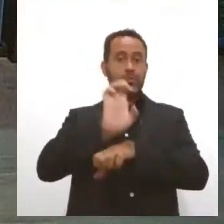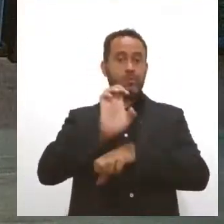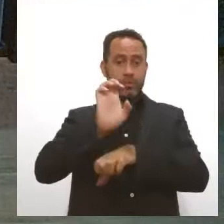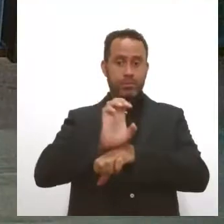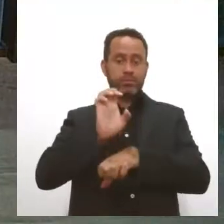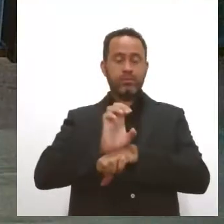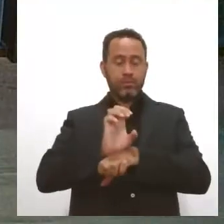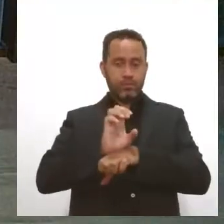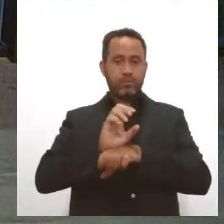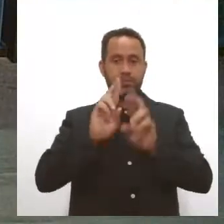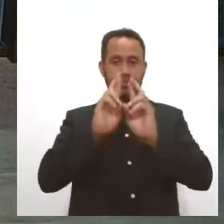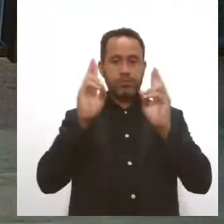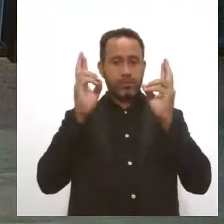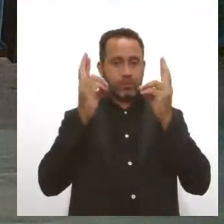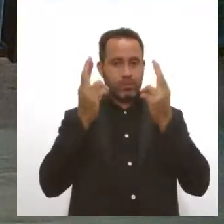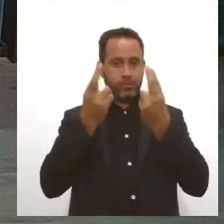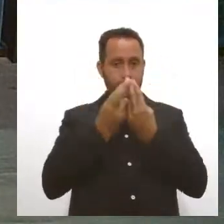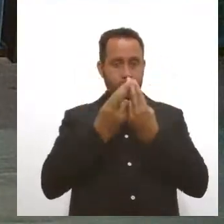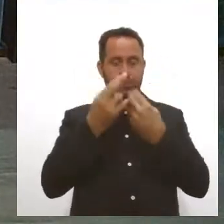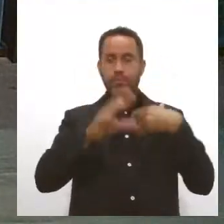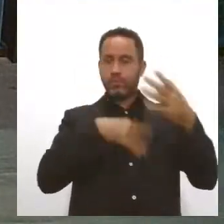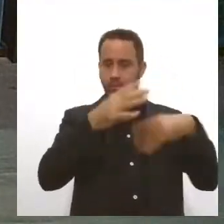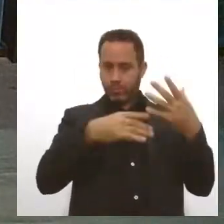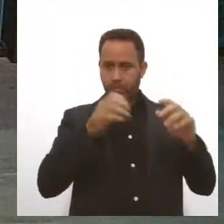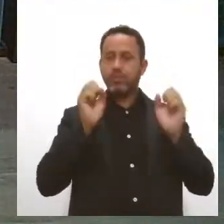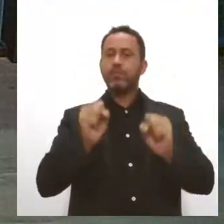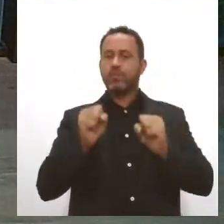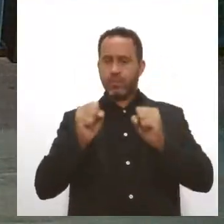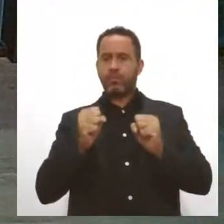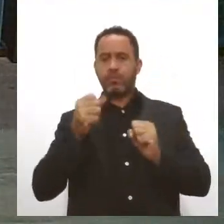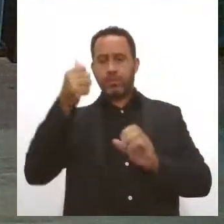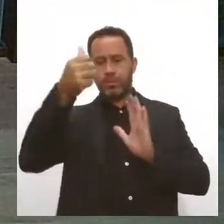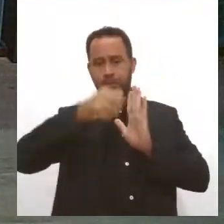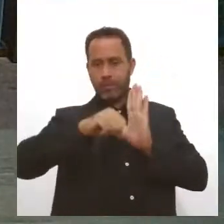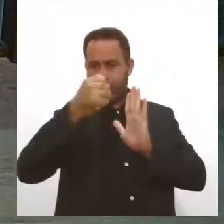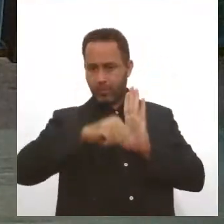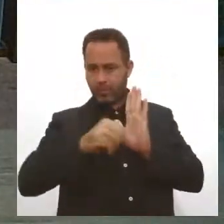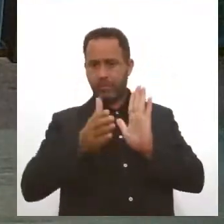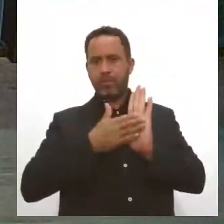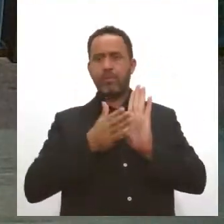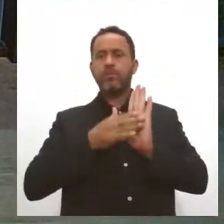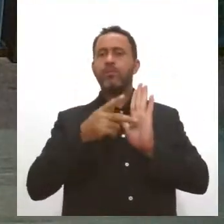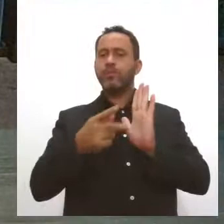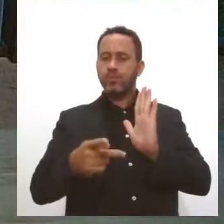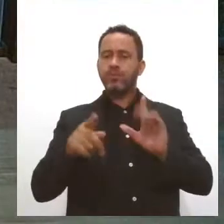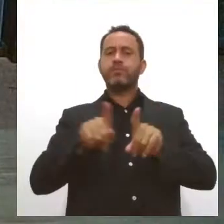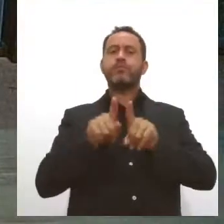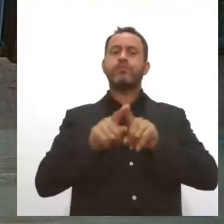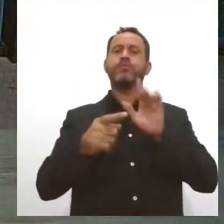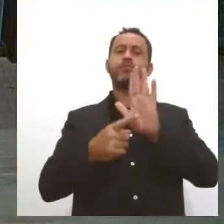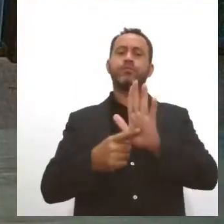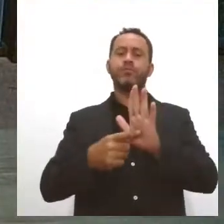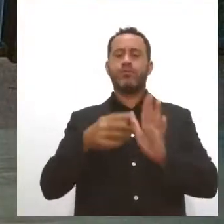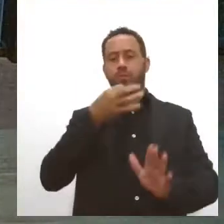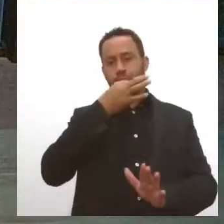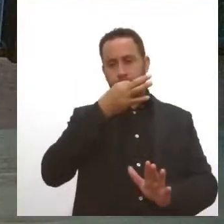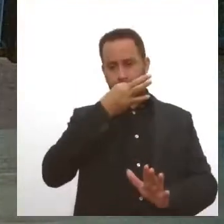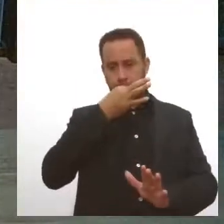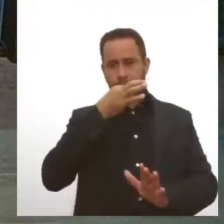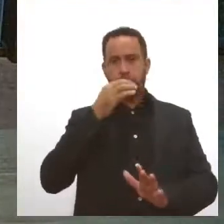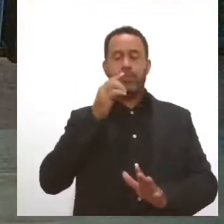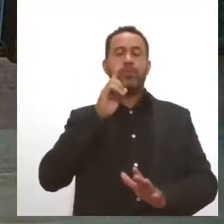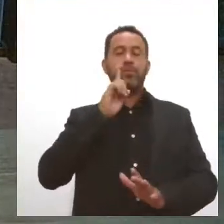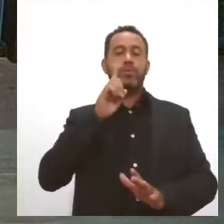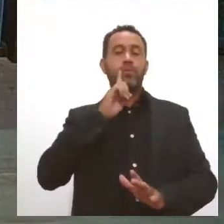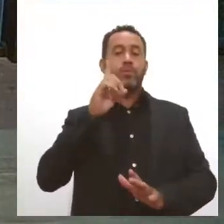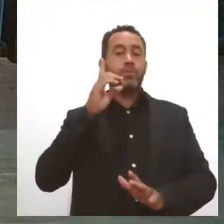em mais uma sessão remota, mista, para que pudesse apreciar algumas indicações e também apresentar pronunciamentos. O deputado Gilmar